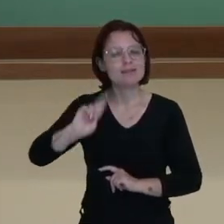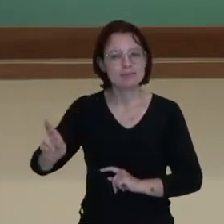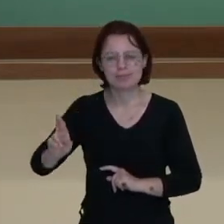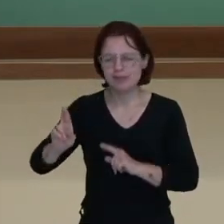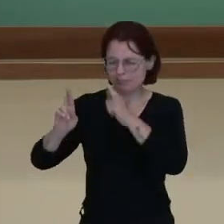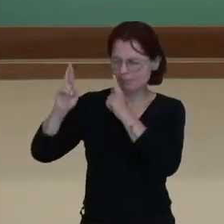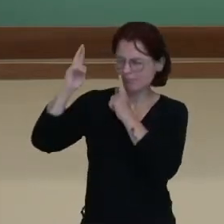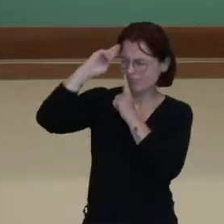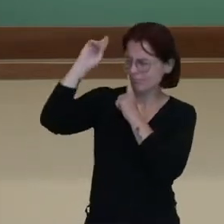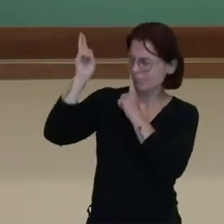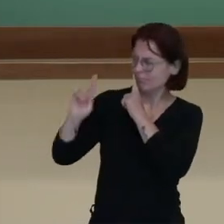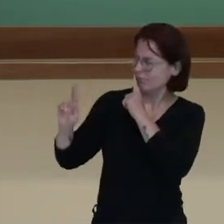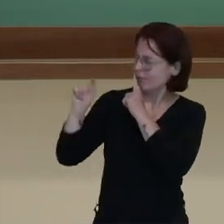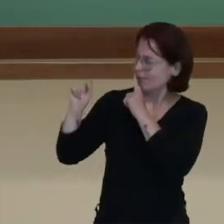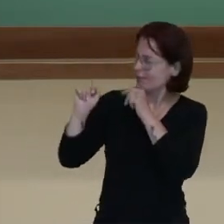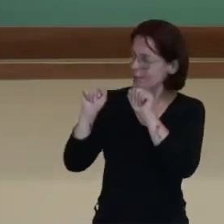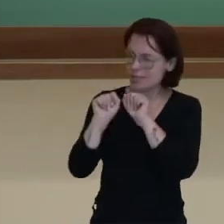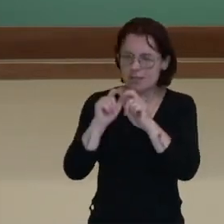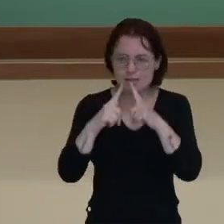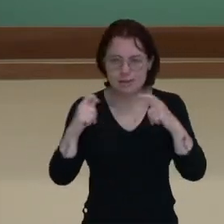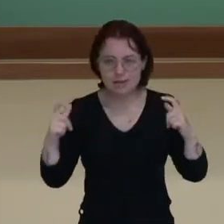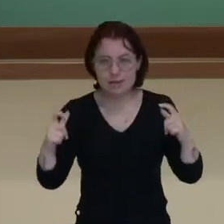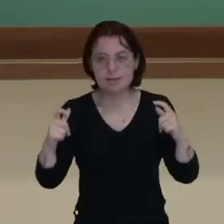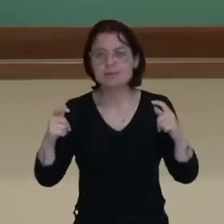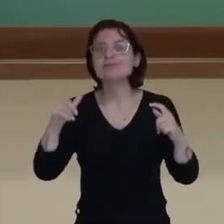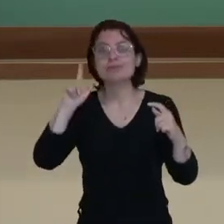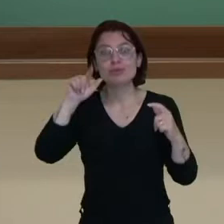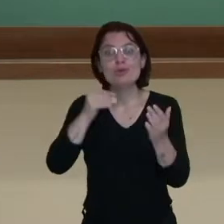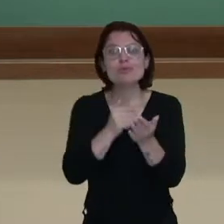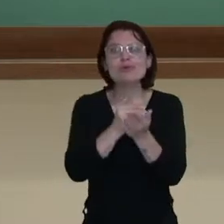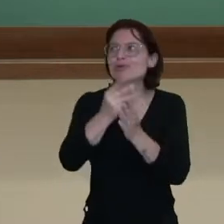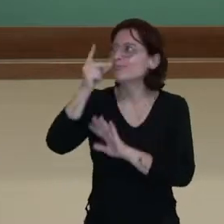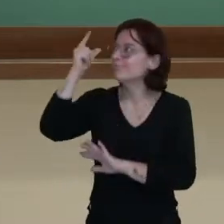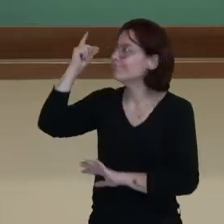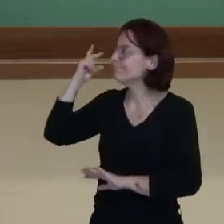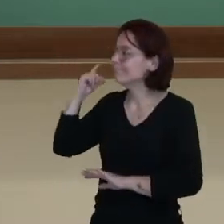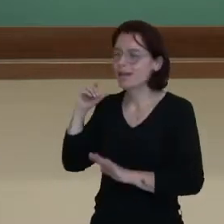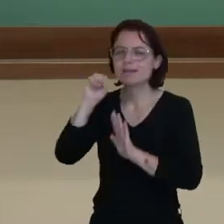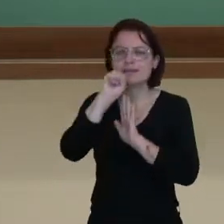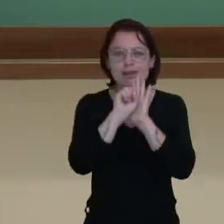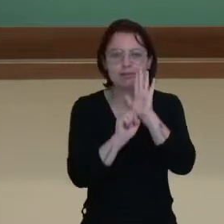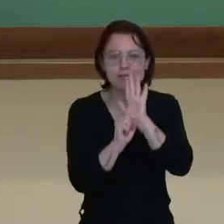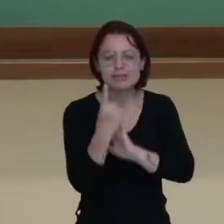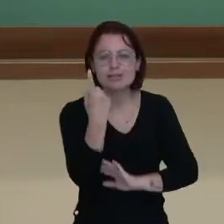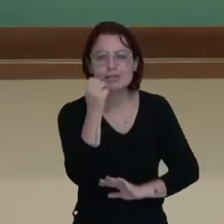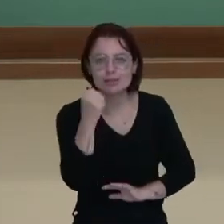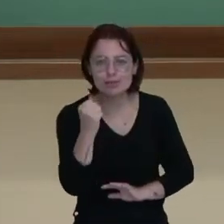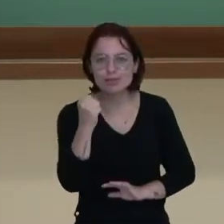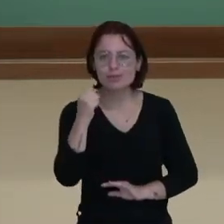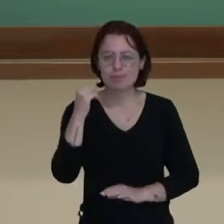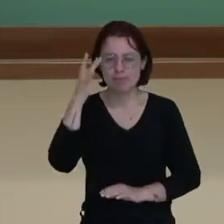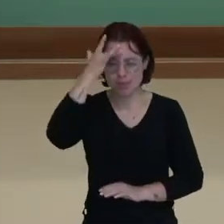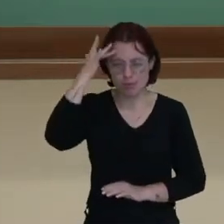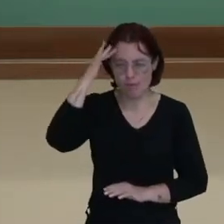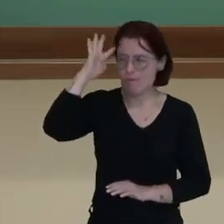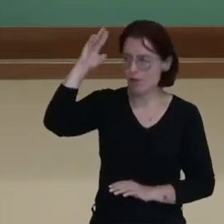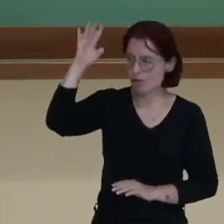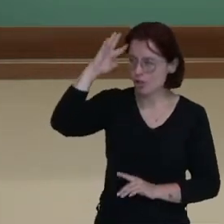racional, do fazer ciência, ele vem lá do século XVIII, os filósofos iluministas